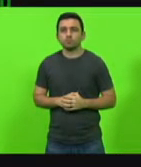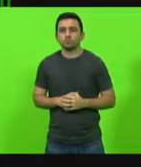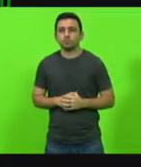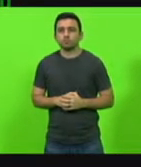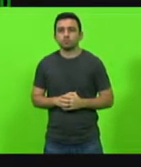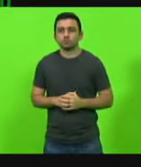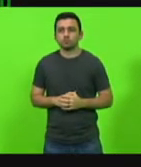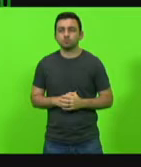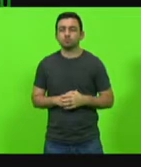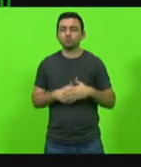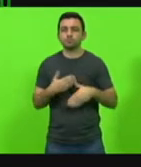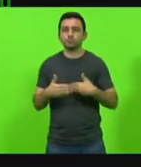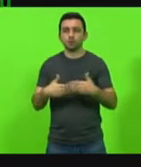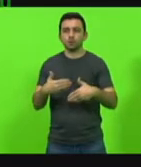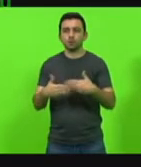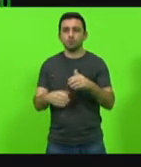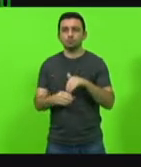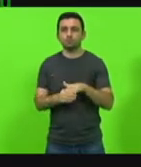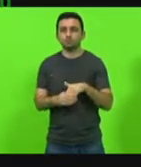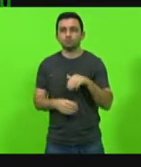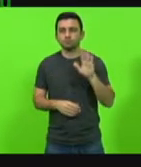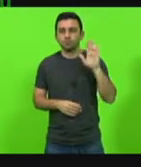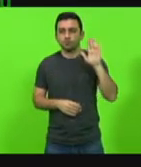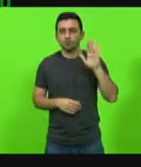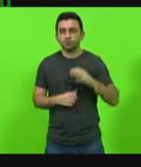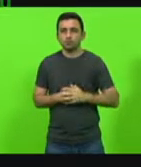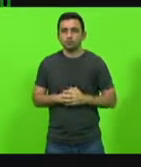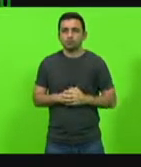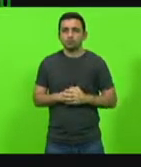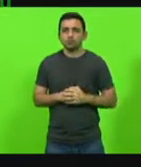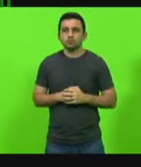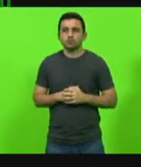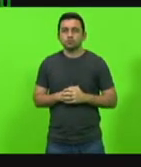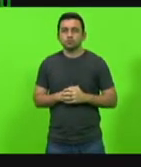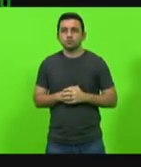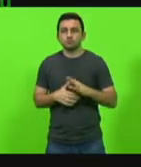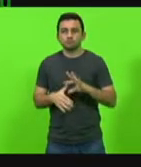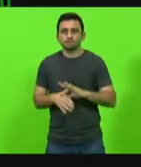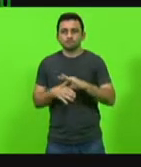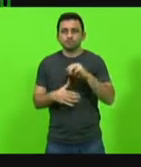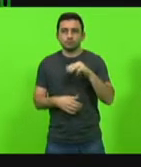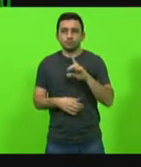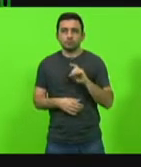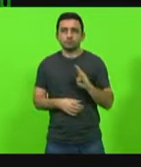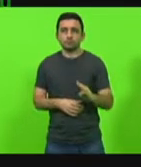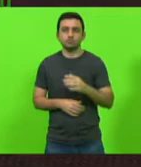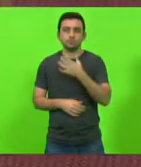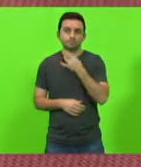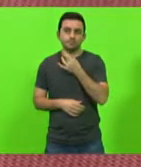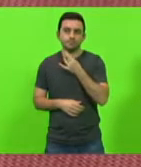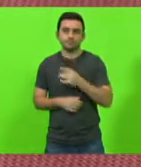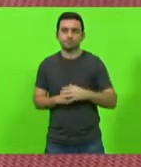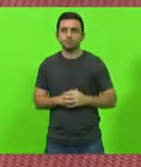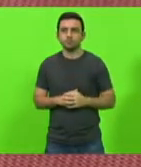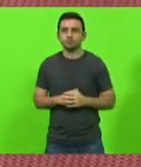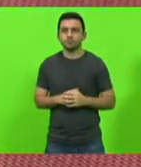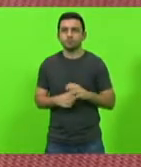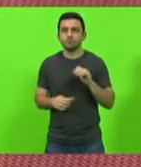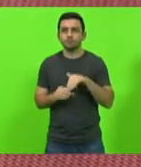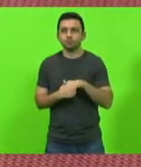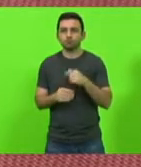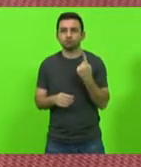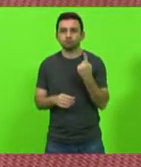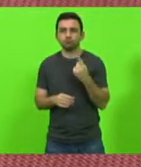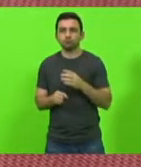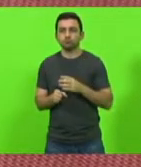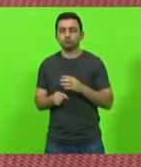encaminhamento de voto senhor presidente encaminhamento de voto líder do MDB deputado Valdir Cobalchini voto 1